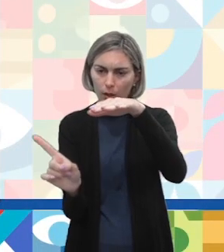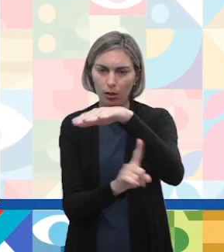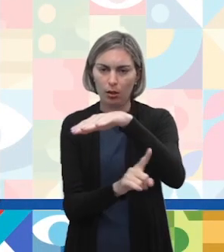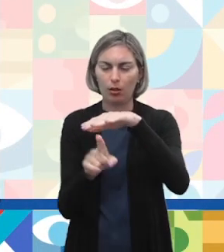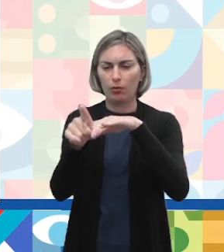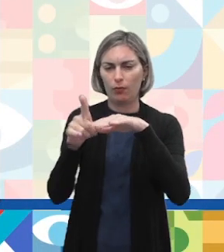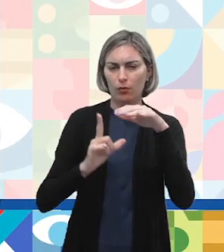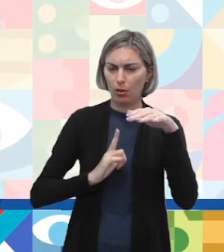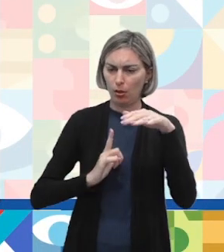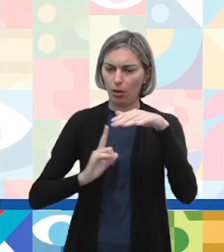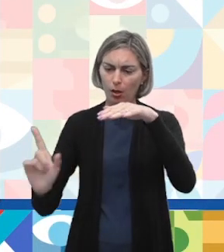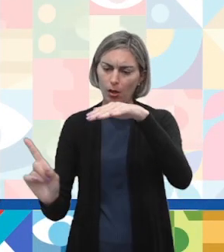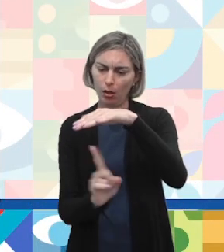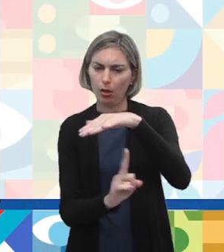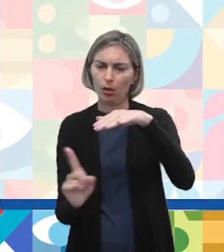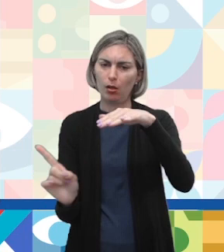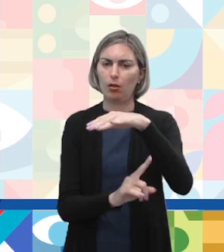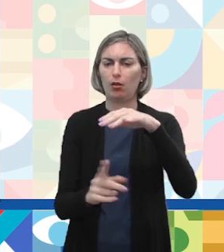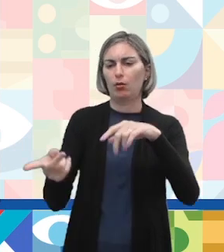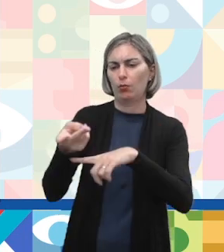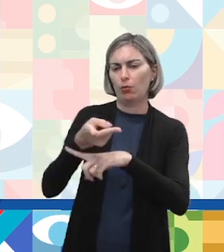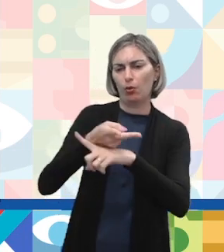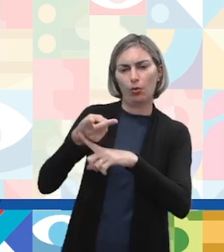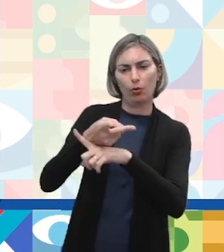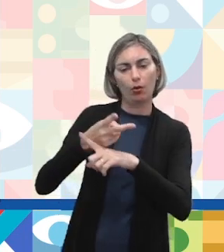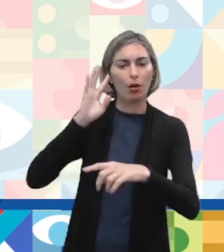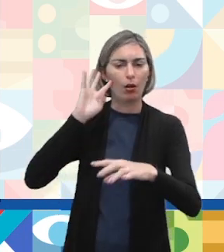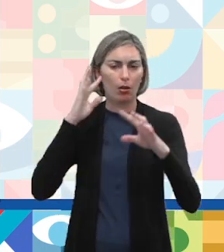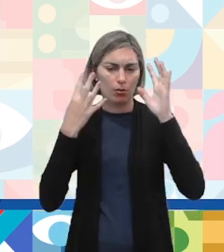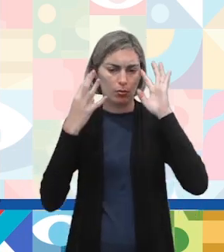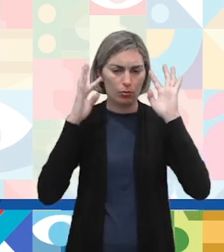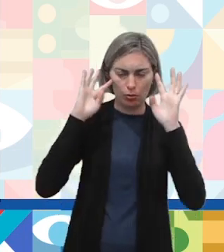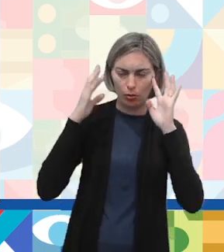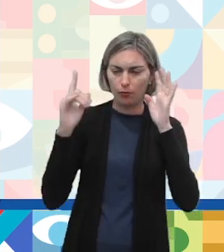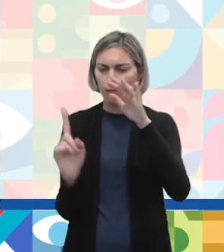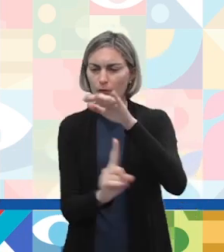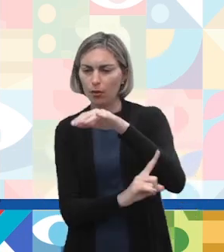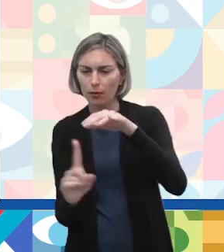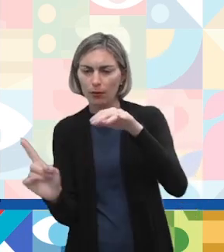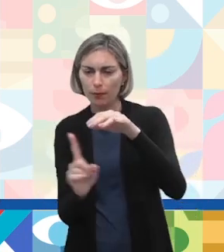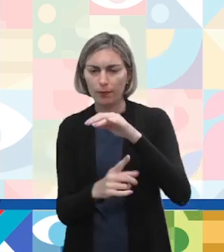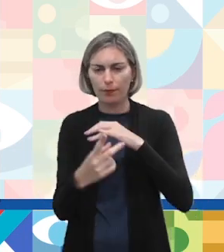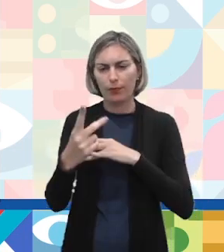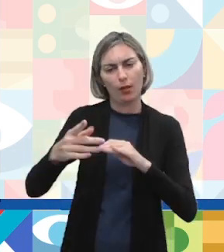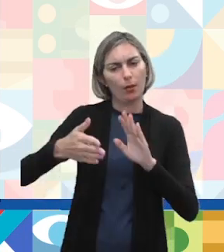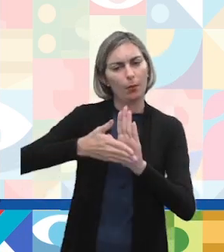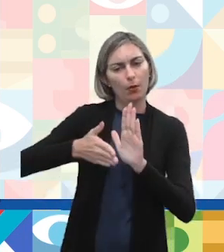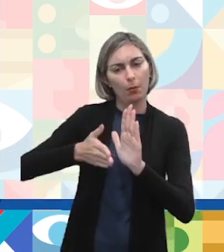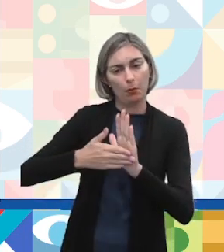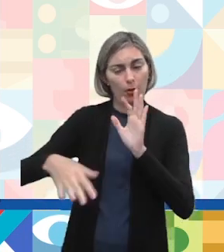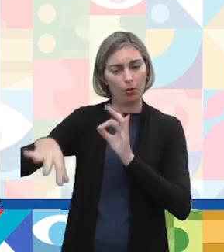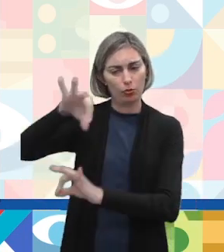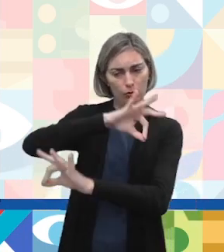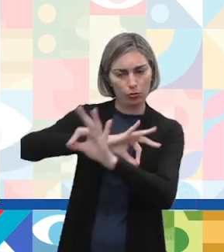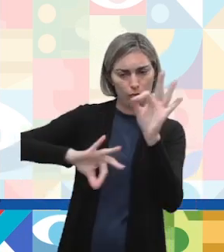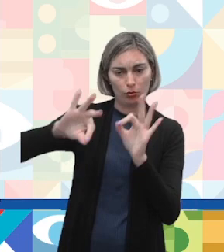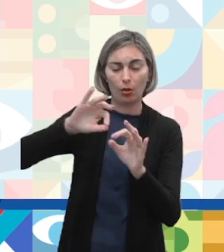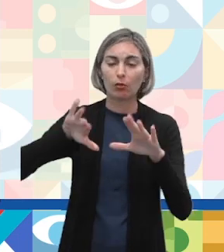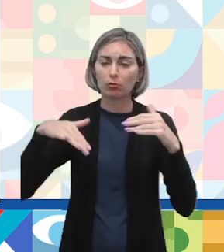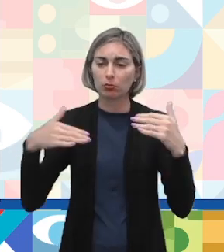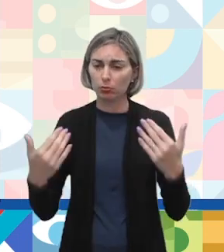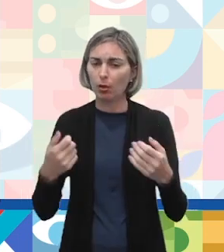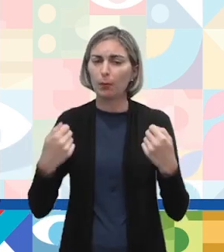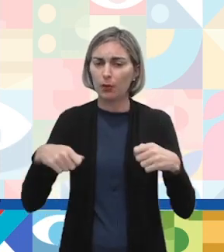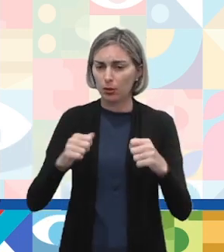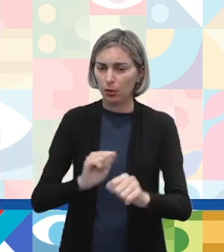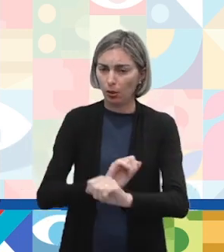tendo um cliente que ele está buscando aquela solução naquele produto, naquela proposta estética. Então, isso tem que